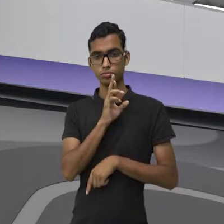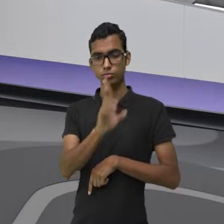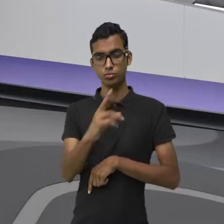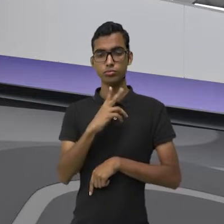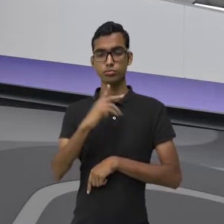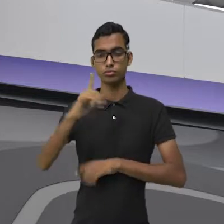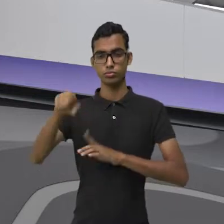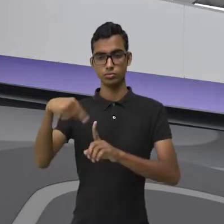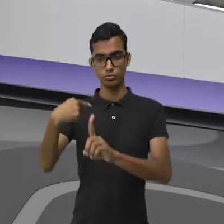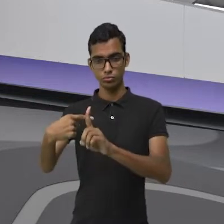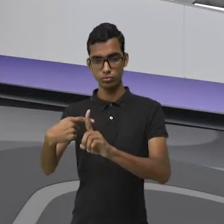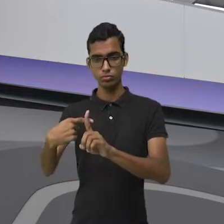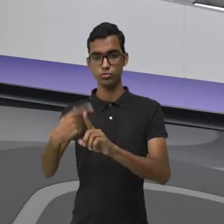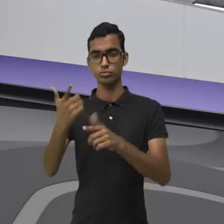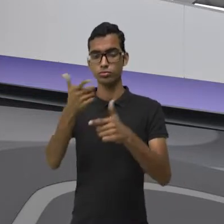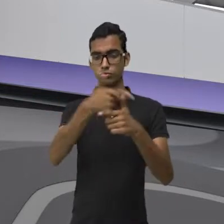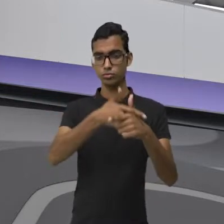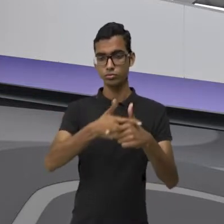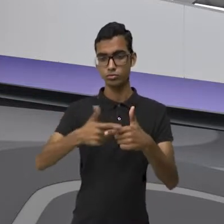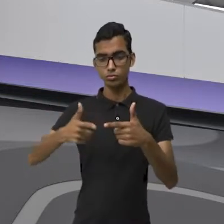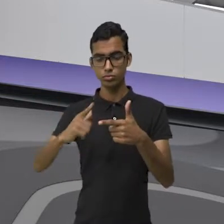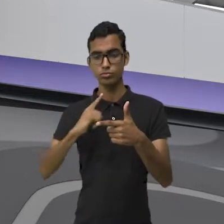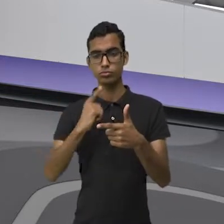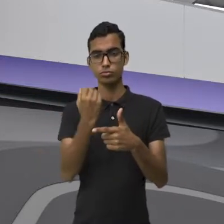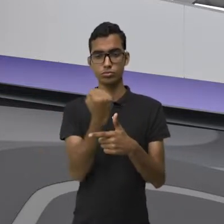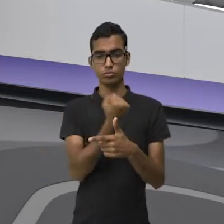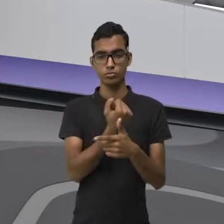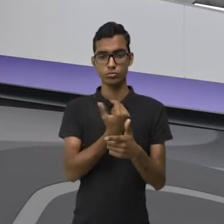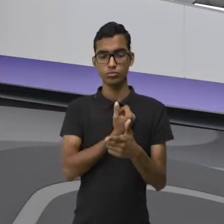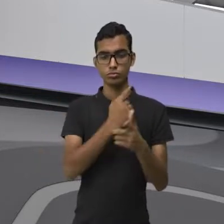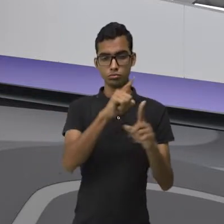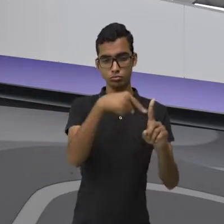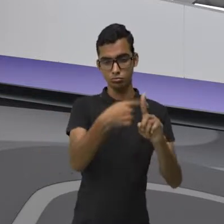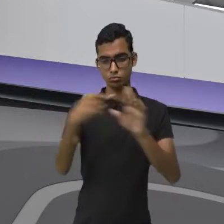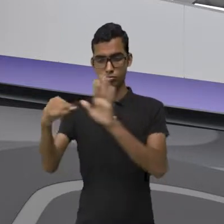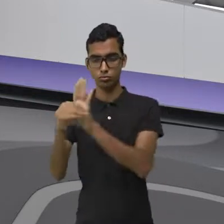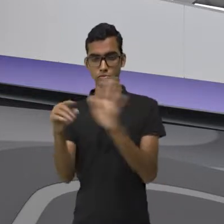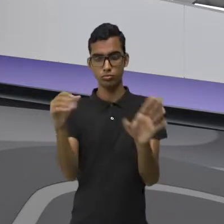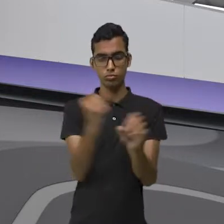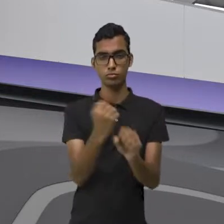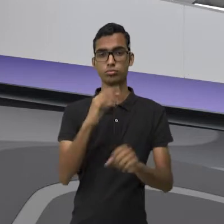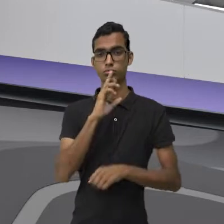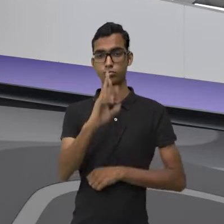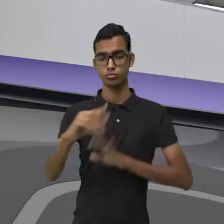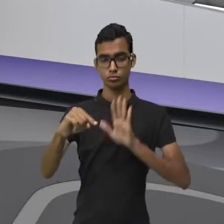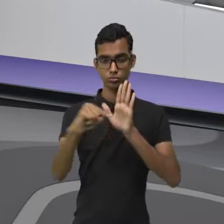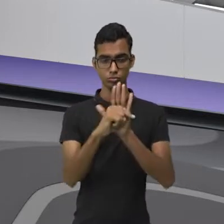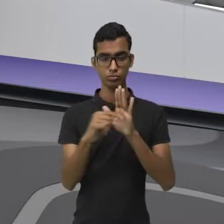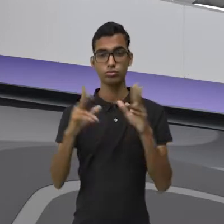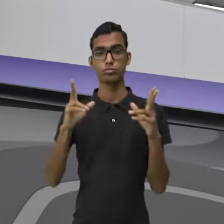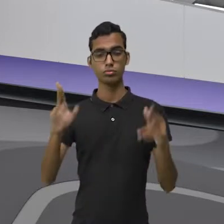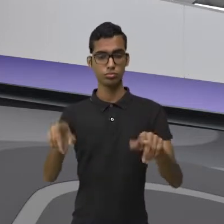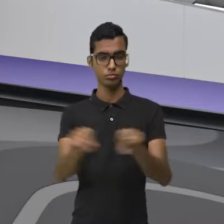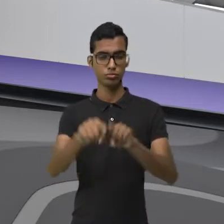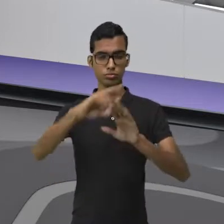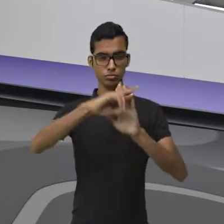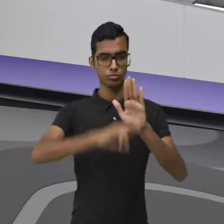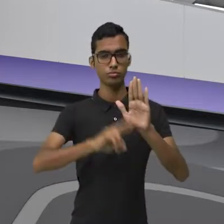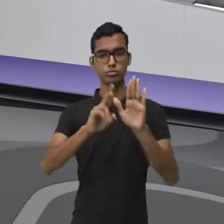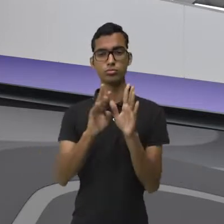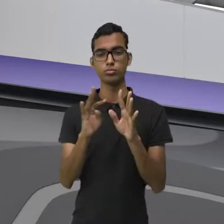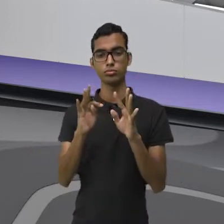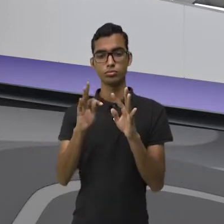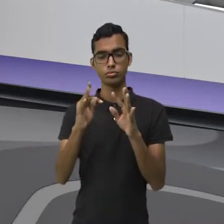positivo, divisão de sinais diferentes, resultado negativo. A mesma regra